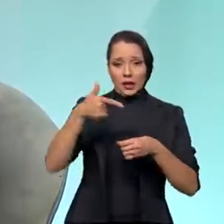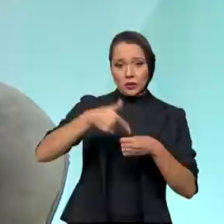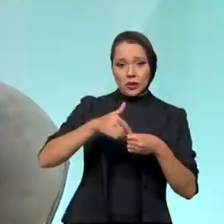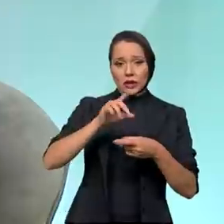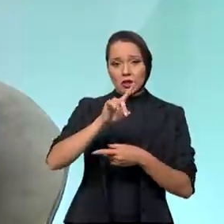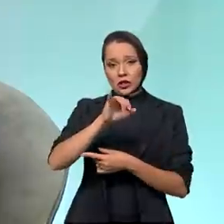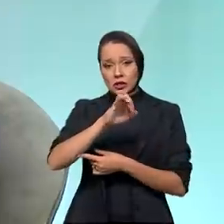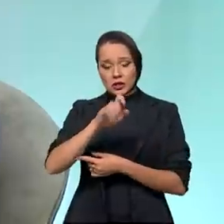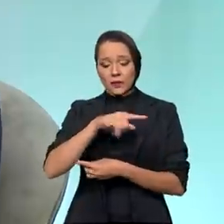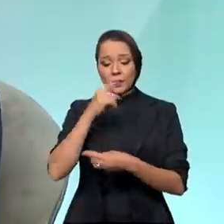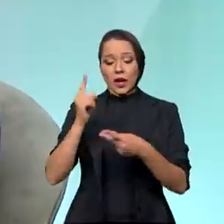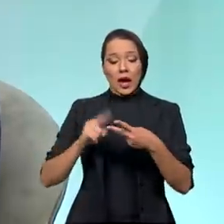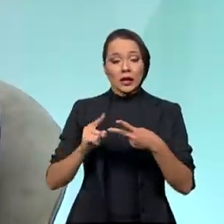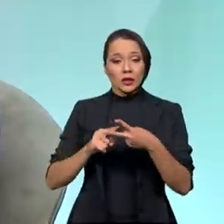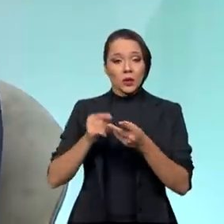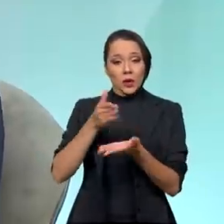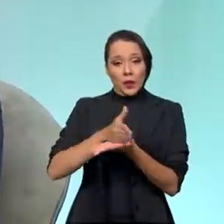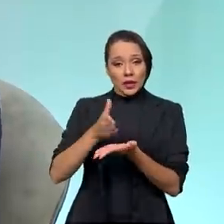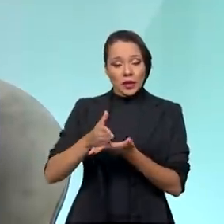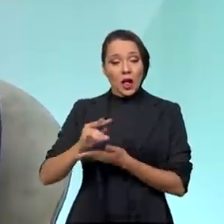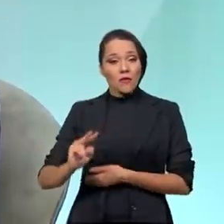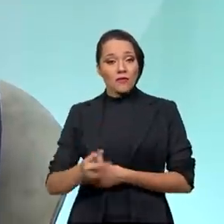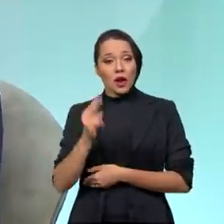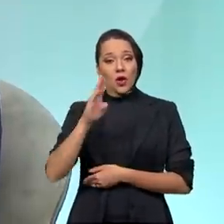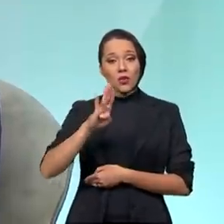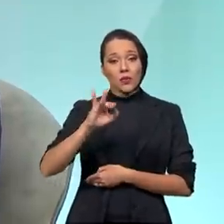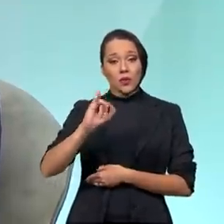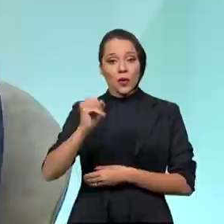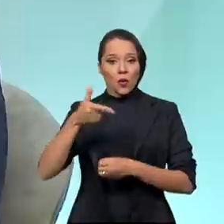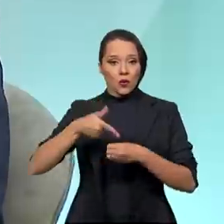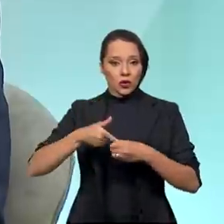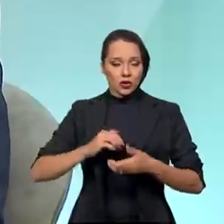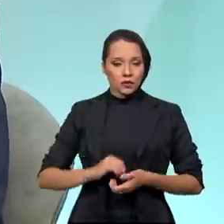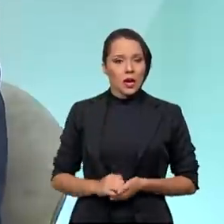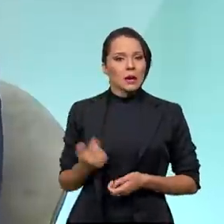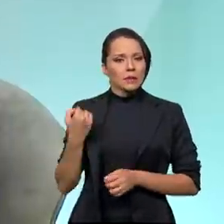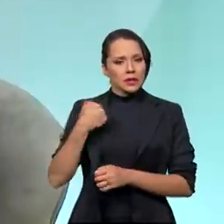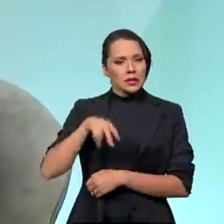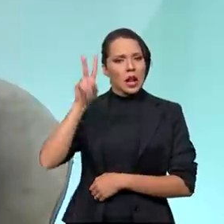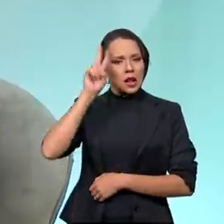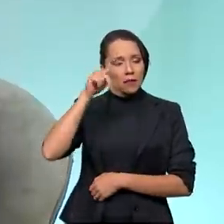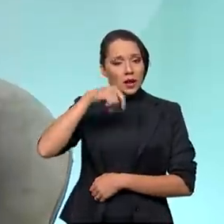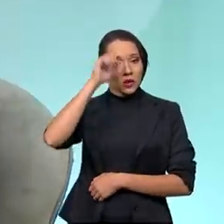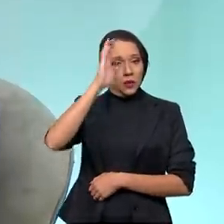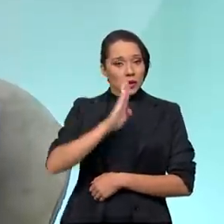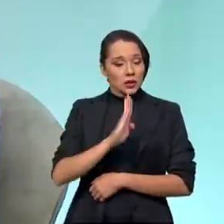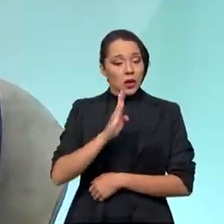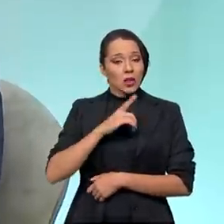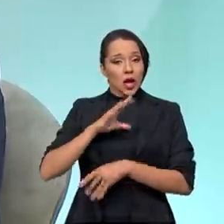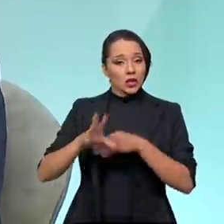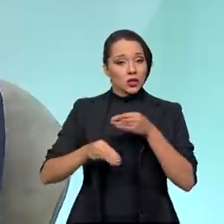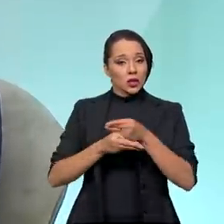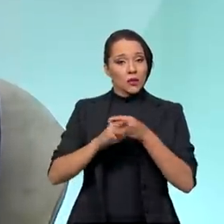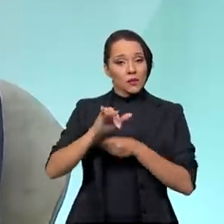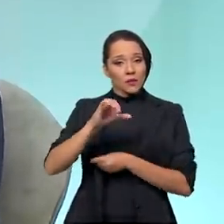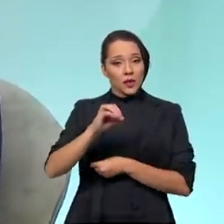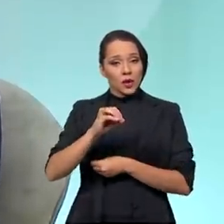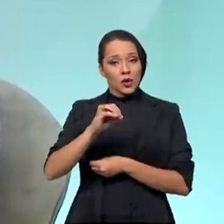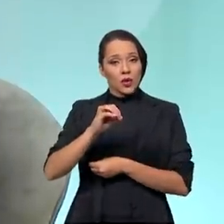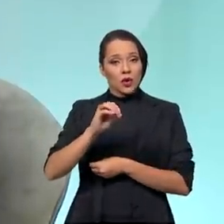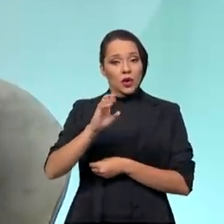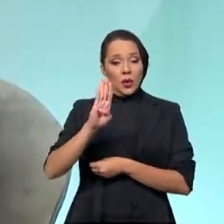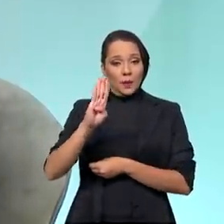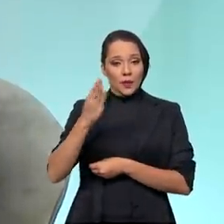o diesel. A segunda parcela é o preço do biocombustível. Nós devemos lembrar que no Brasil nós adicionamos biodiesel ao